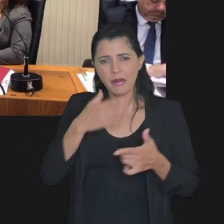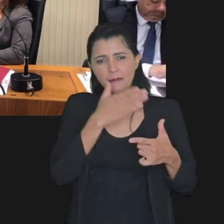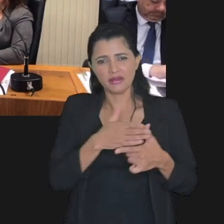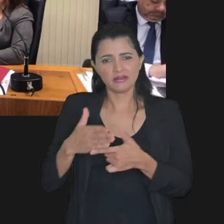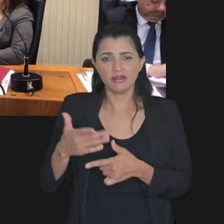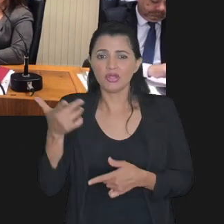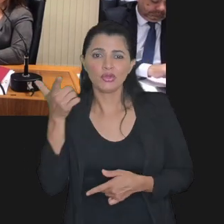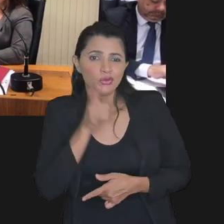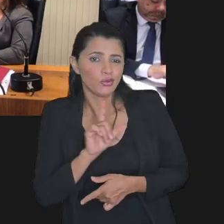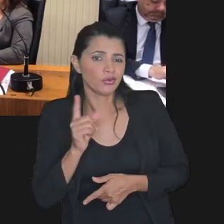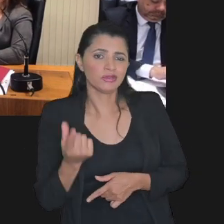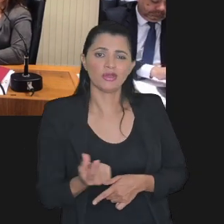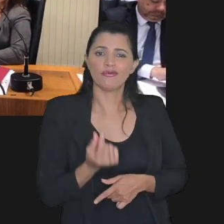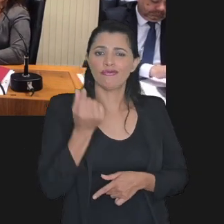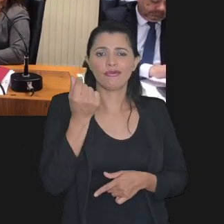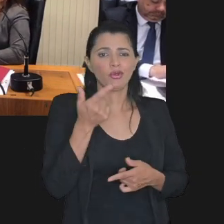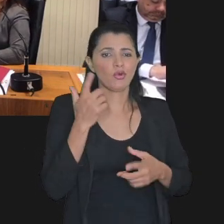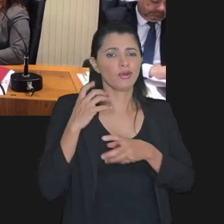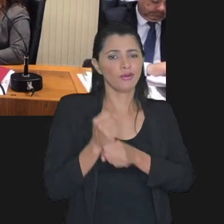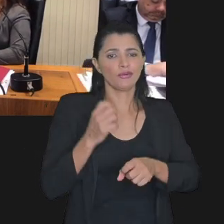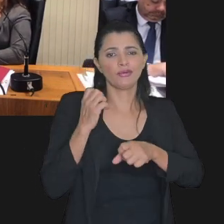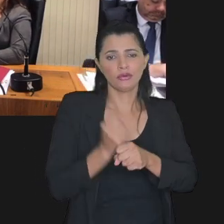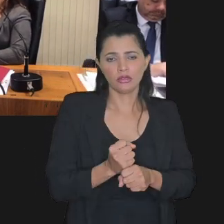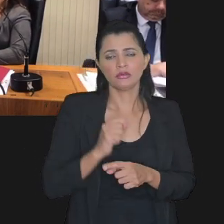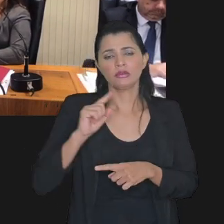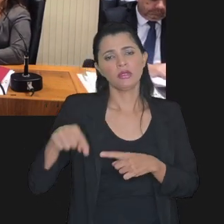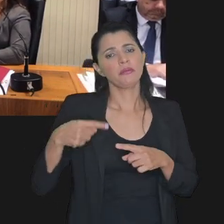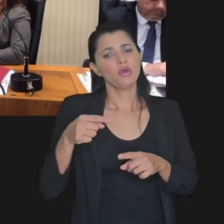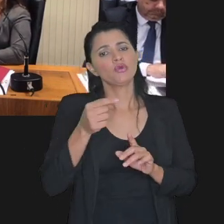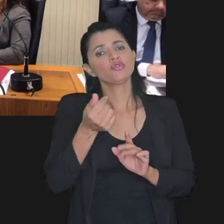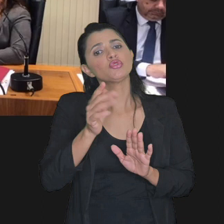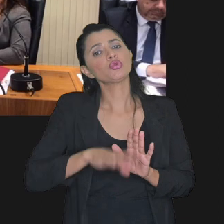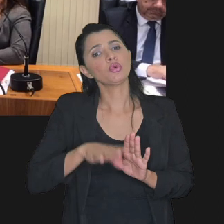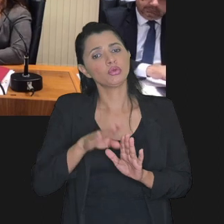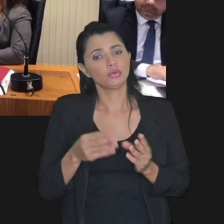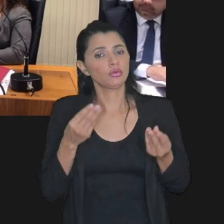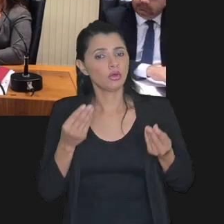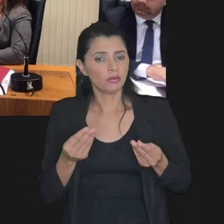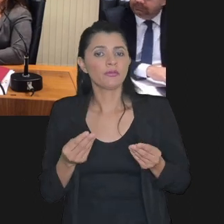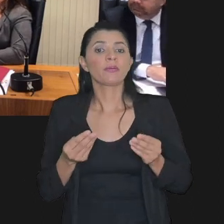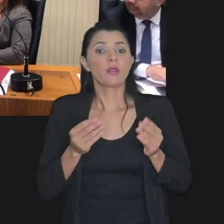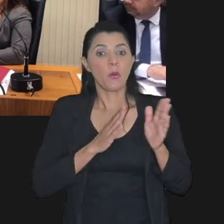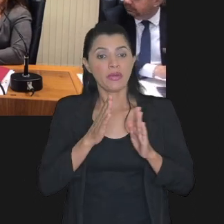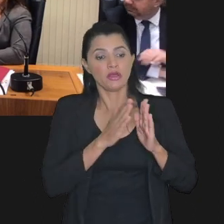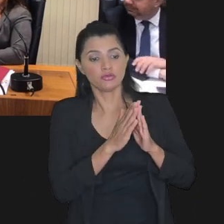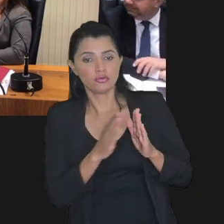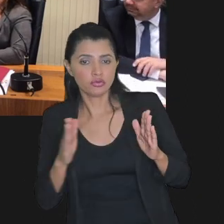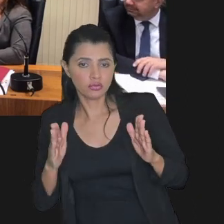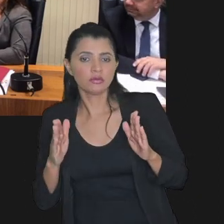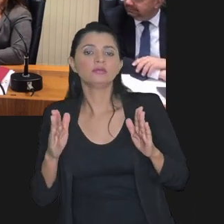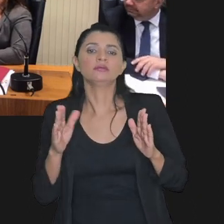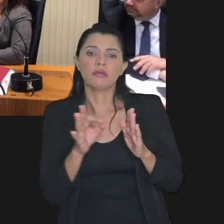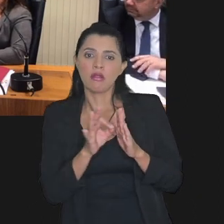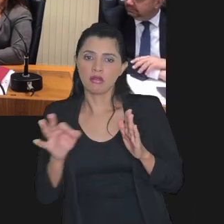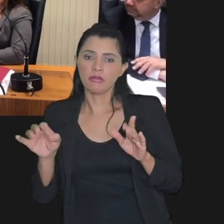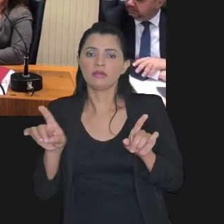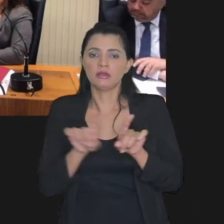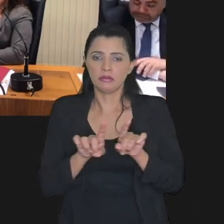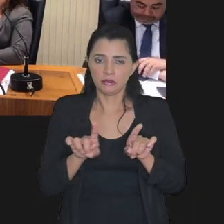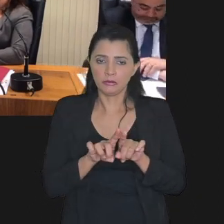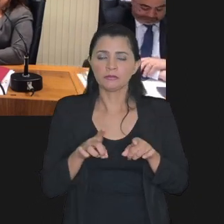parcelas porque ele não consegue pagar o valor das parcelas calculado após o desconto o alongamento do prazo que a PFN dá